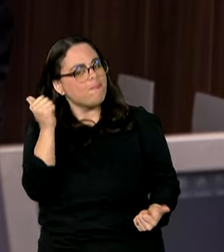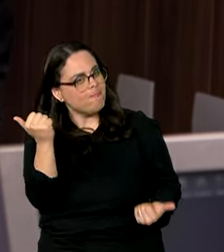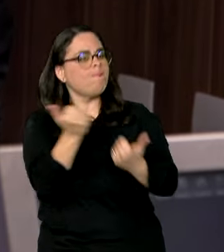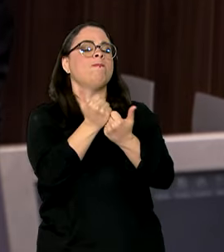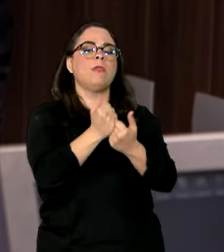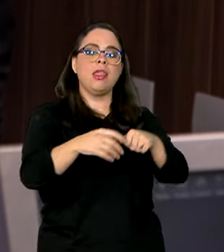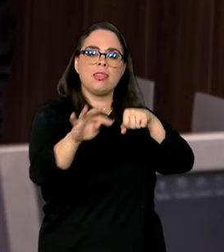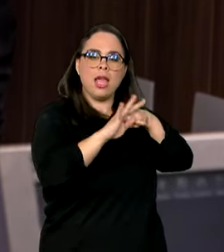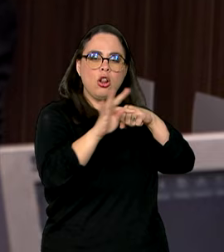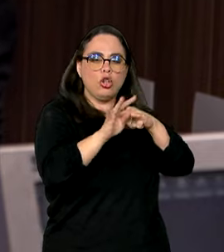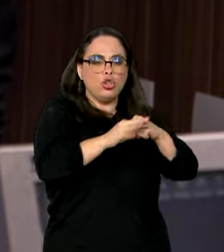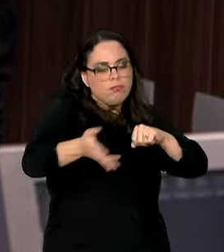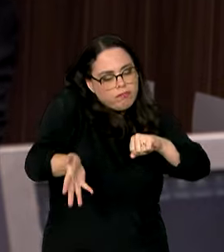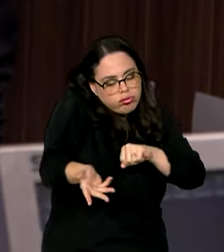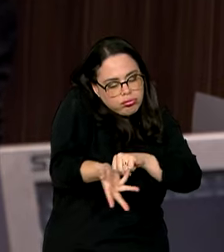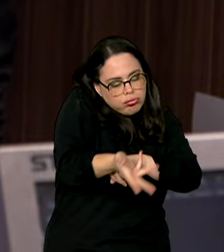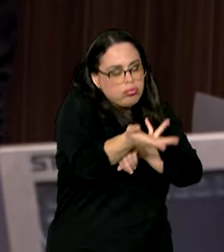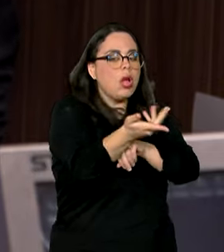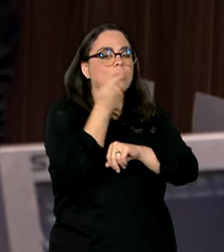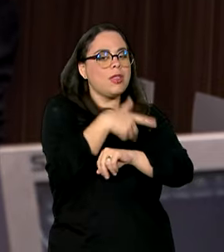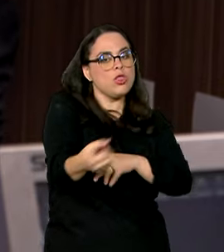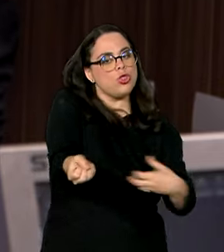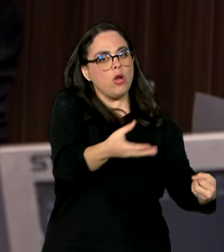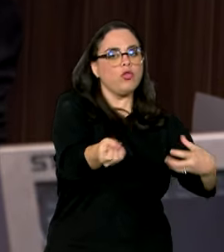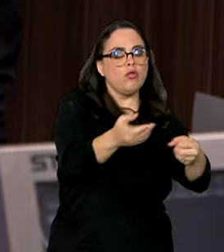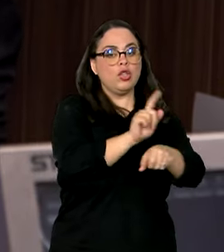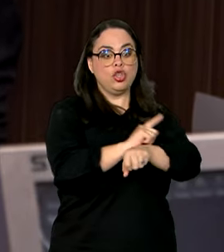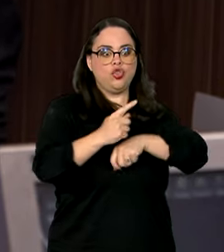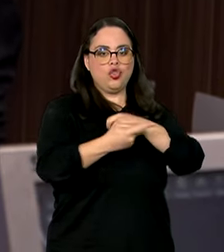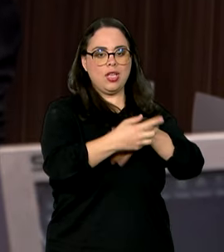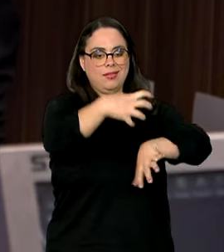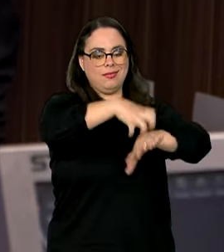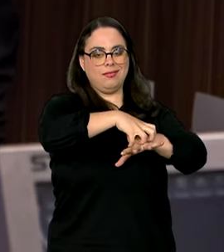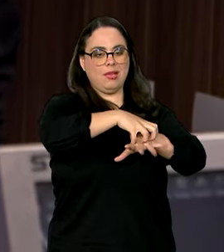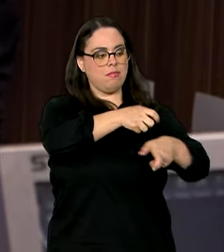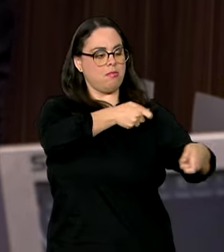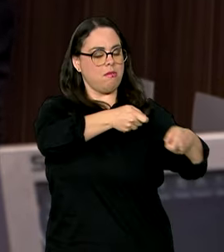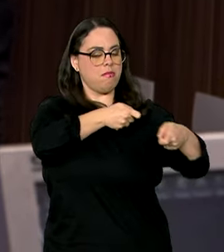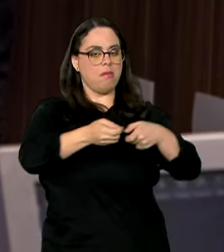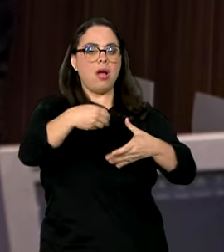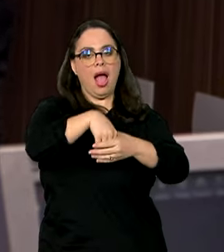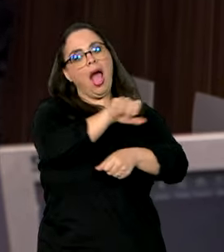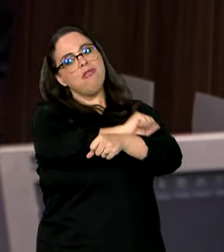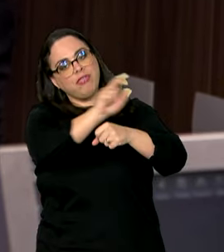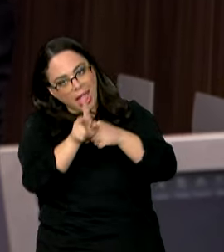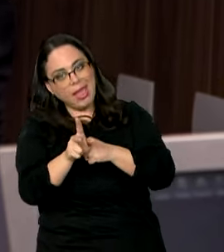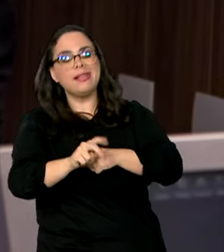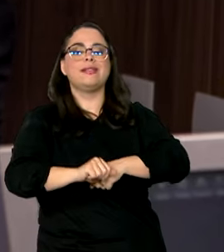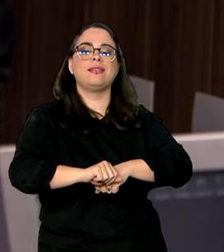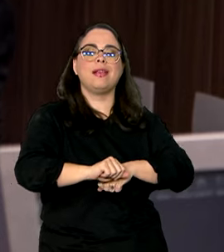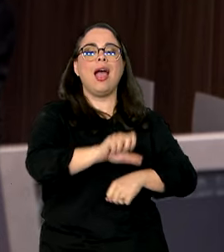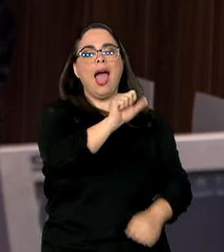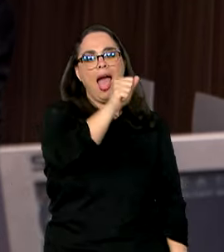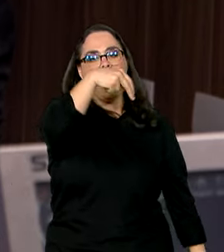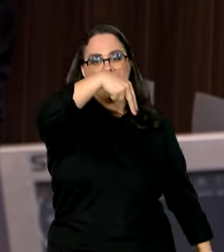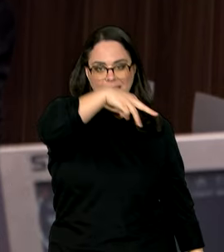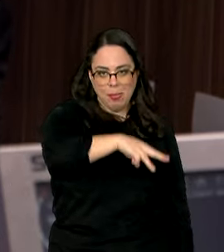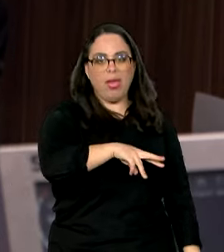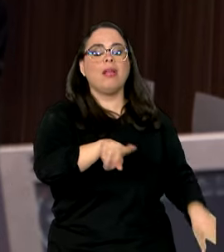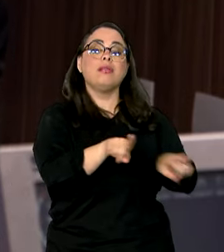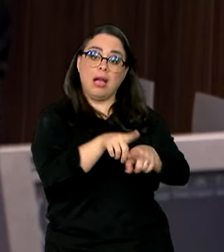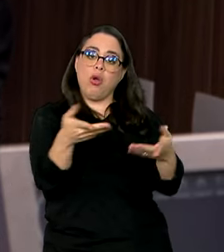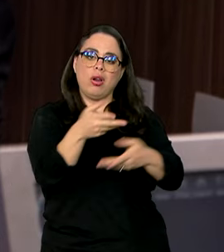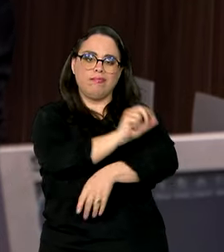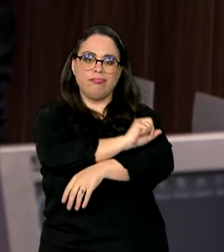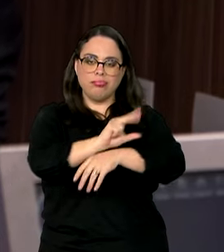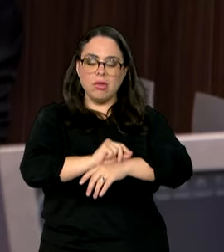especializada, para que a gente possa modernizar a gestão das agências, tanto da Anvisa quanto da Agência Nacional de Mineração. Para vocês terem uma